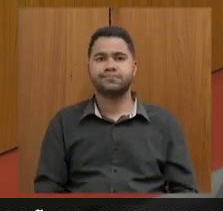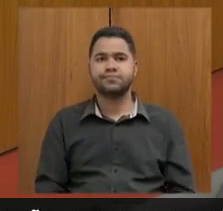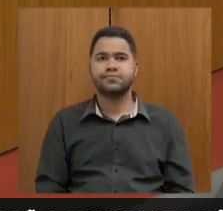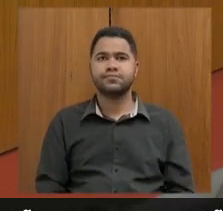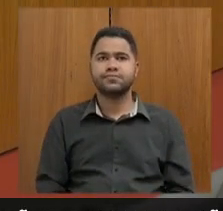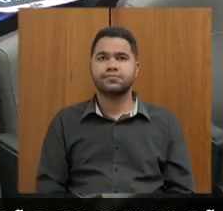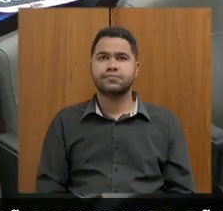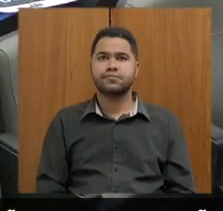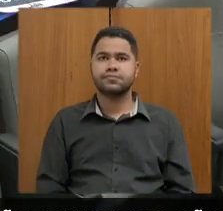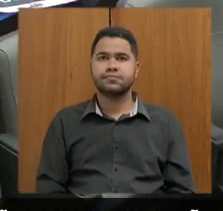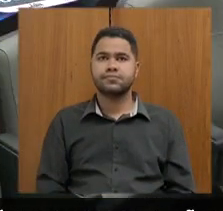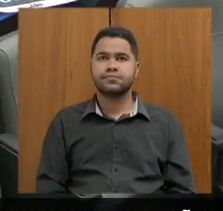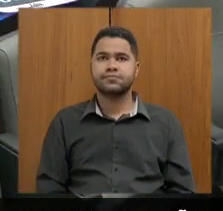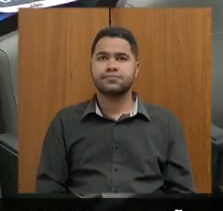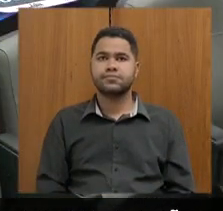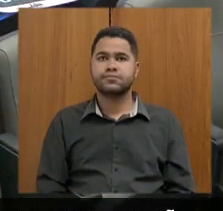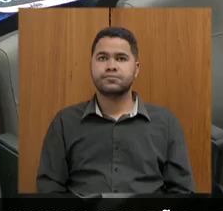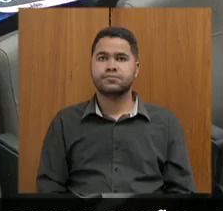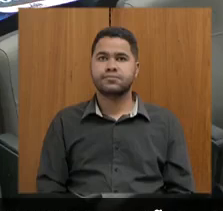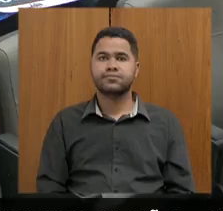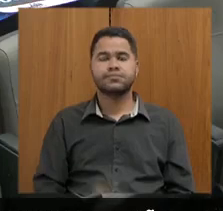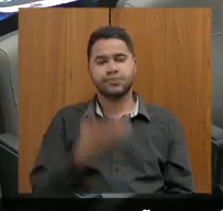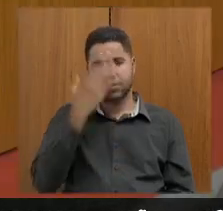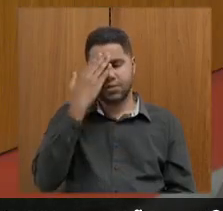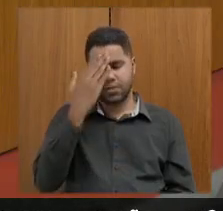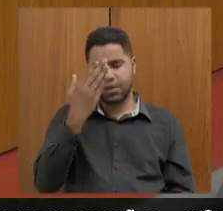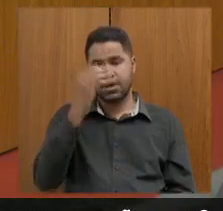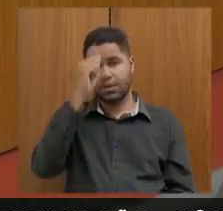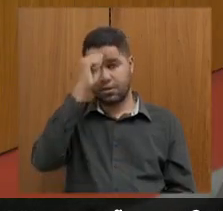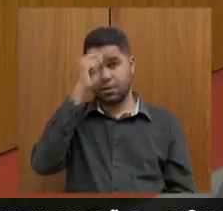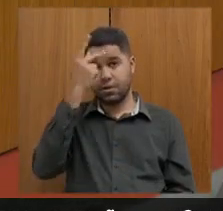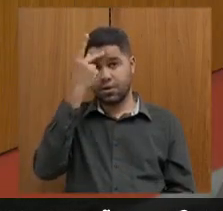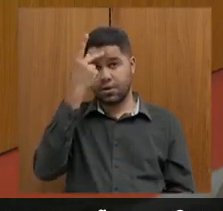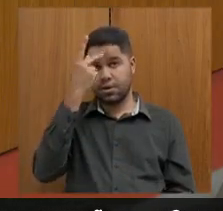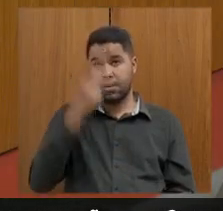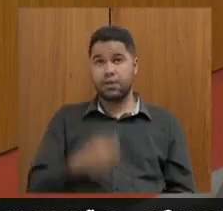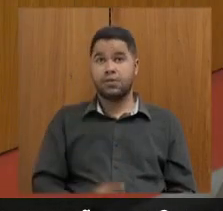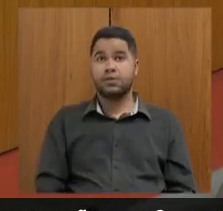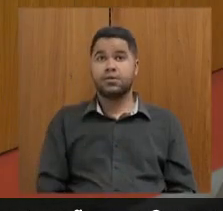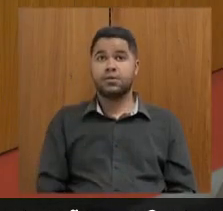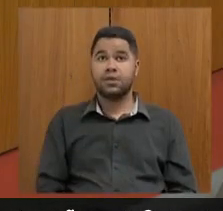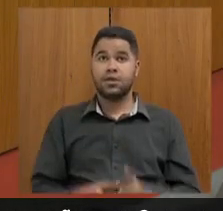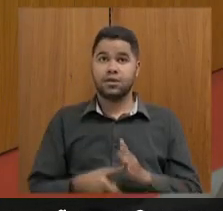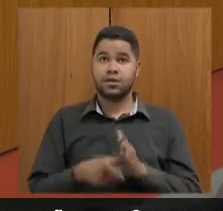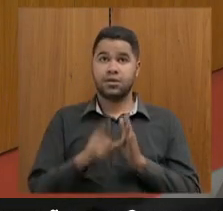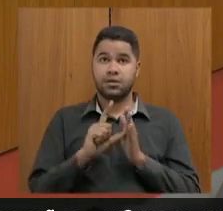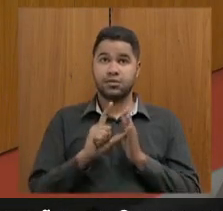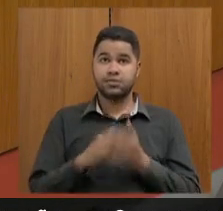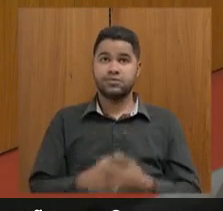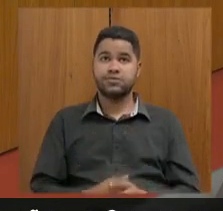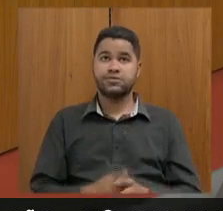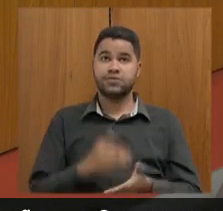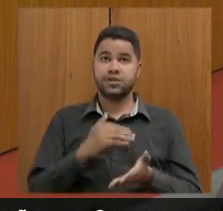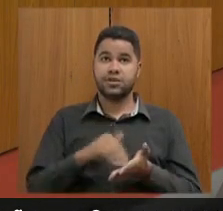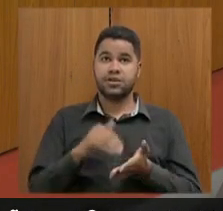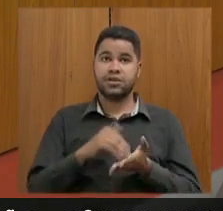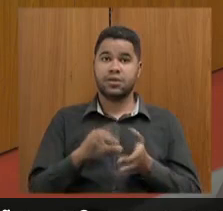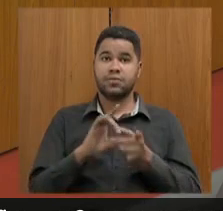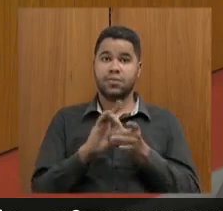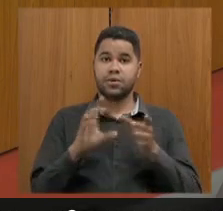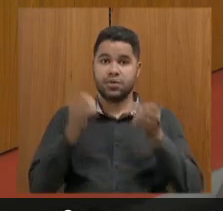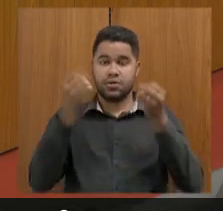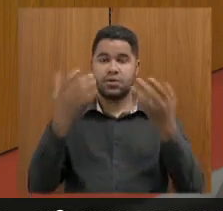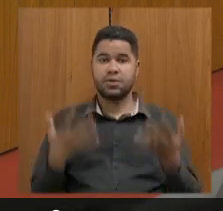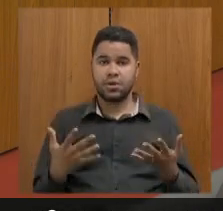pela ordem presidente obrigada deputada Ana Paula Siqueira tem que ser antes da resposta da secretária se a secretária me permitir é só para fazer um